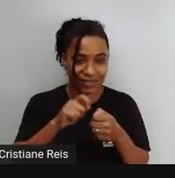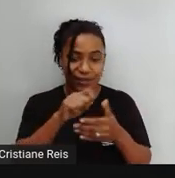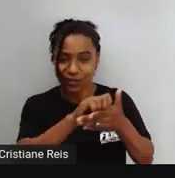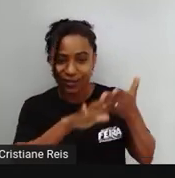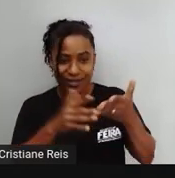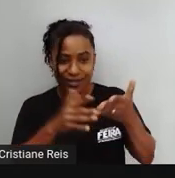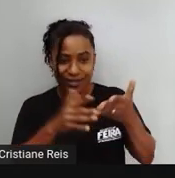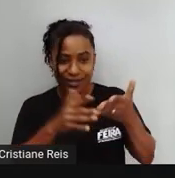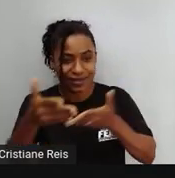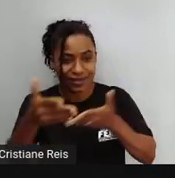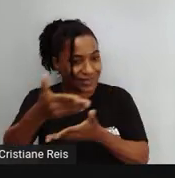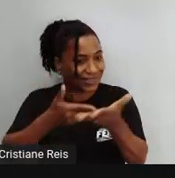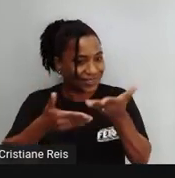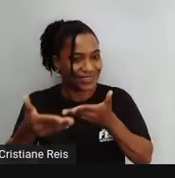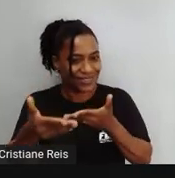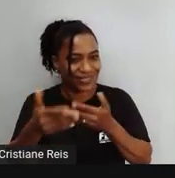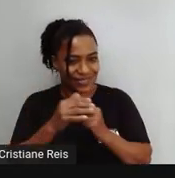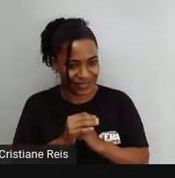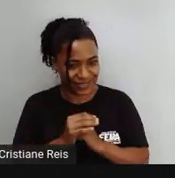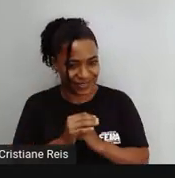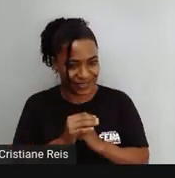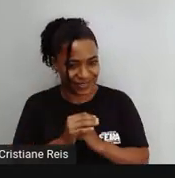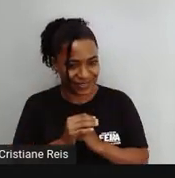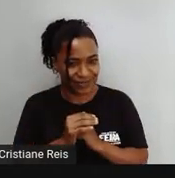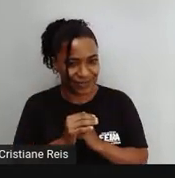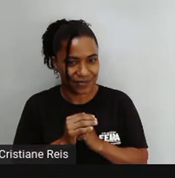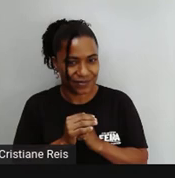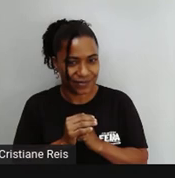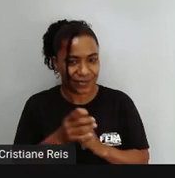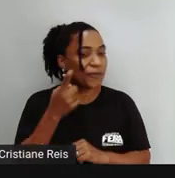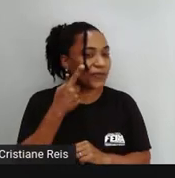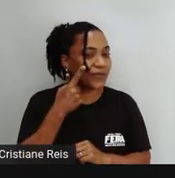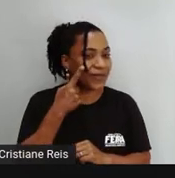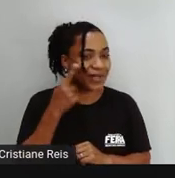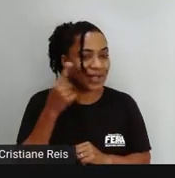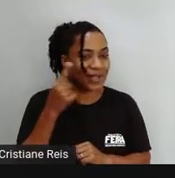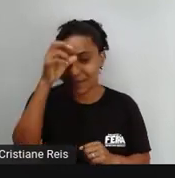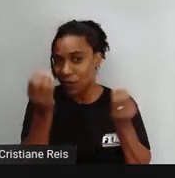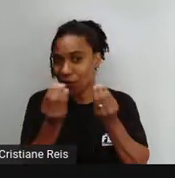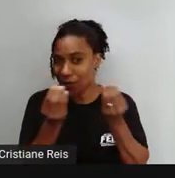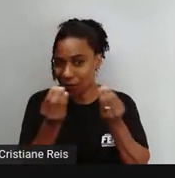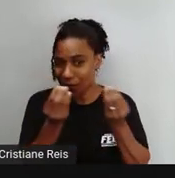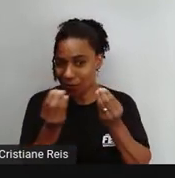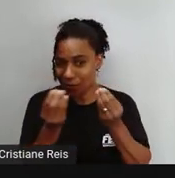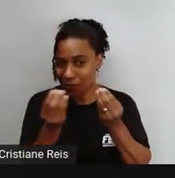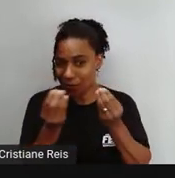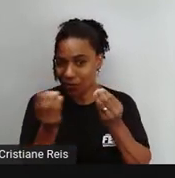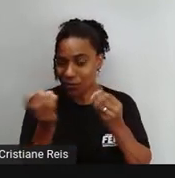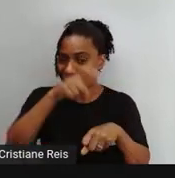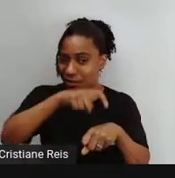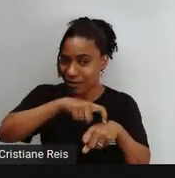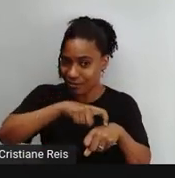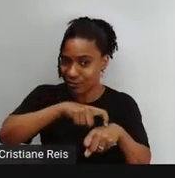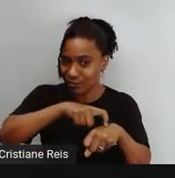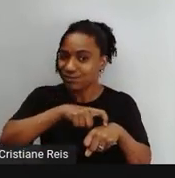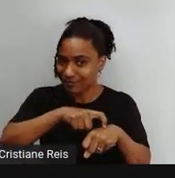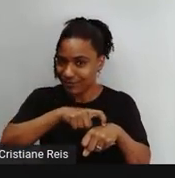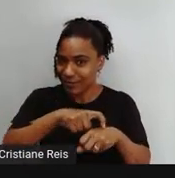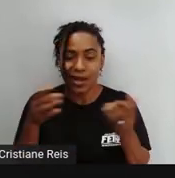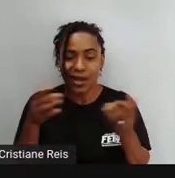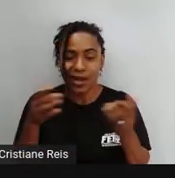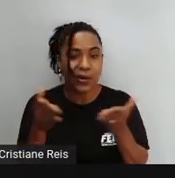interativa Para aprendermos um pouco mais Sobre o uso do gerúndio E nesta situação Nós vamos falar de